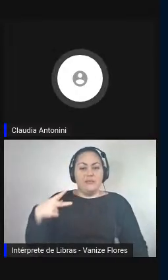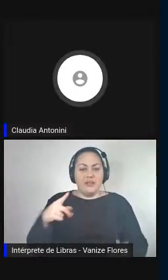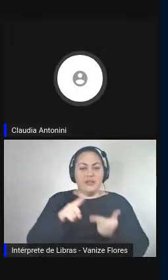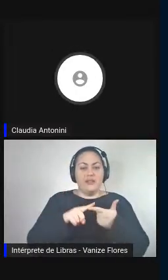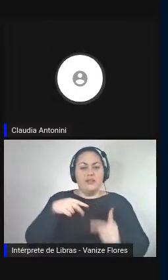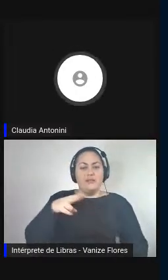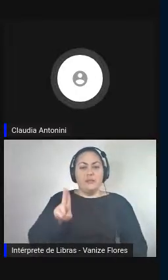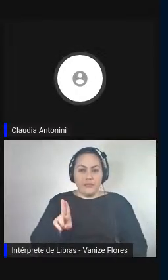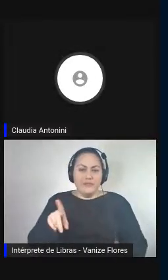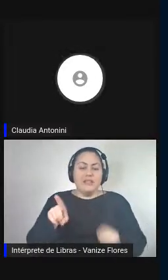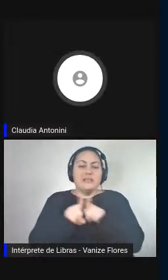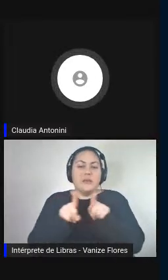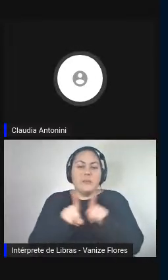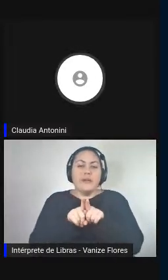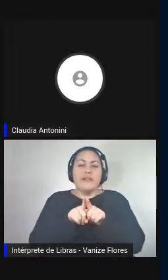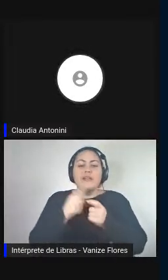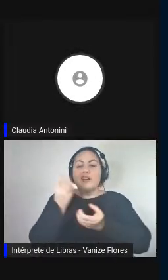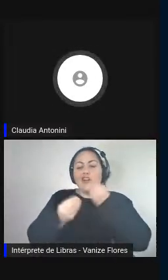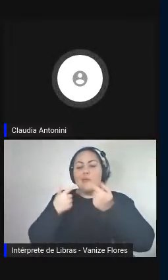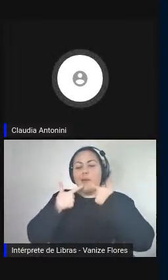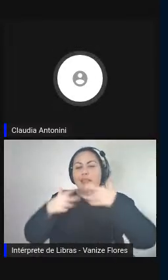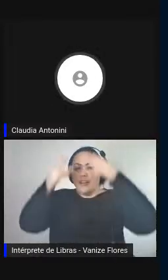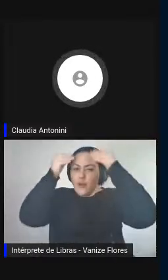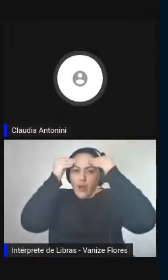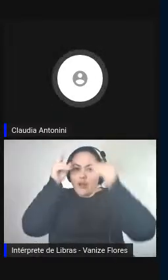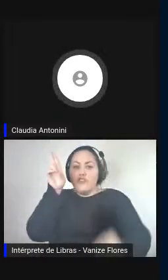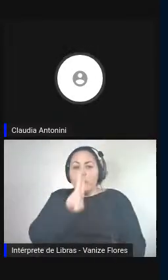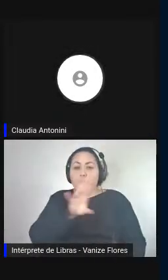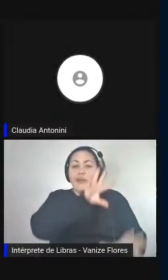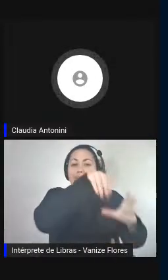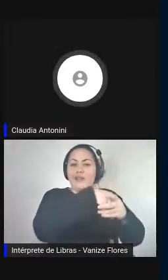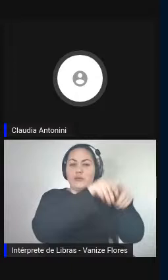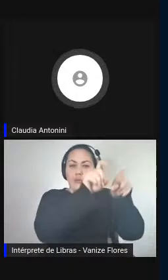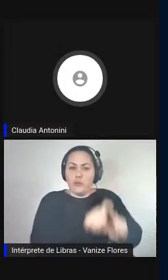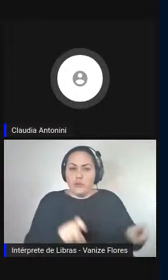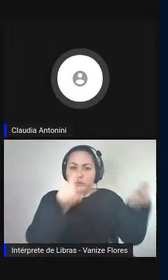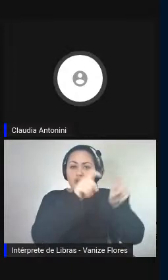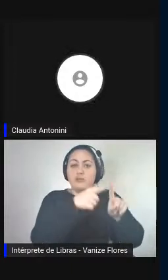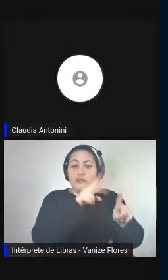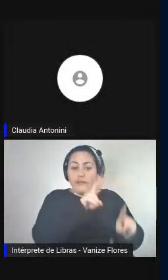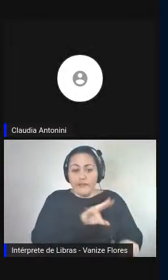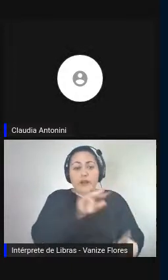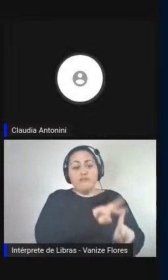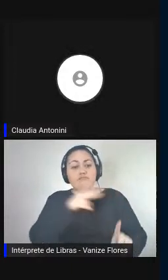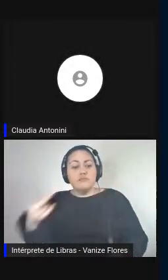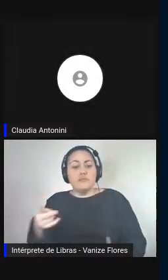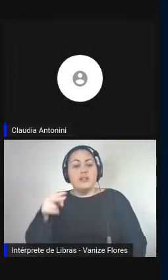linguagem por parte das máquinas e deverá se passar a um NLU,